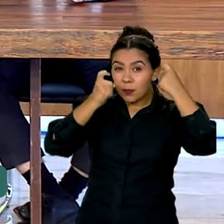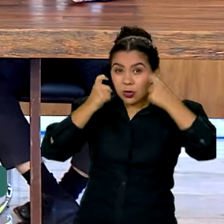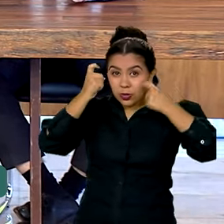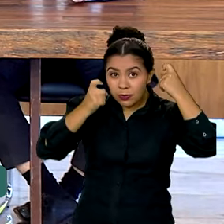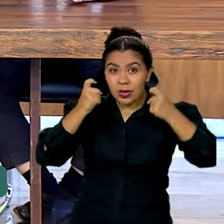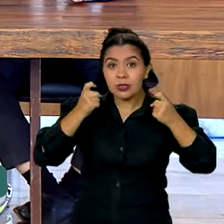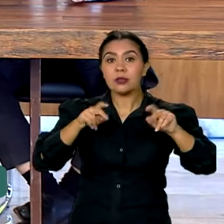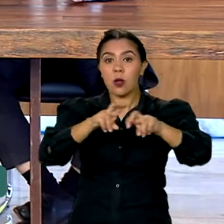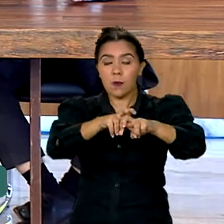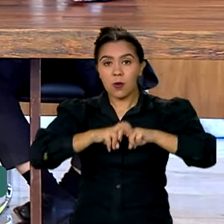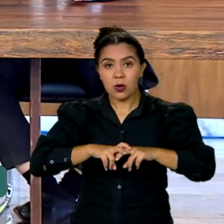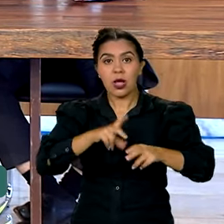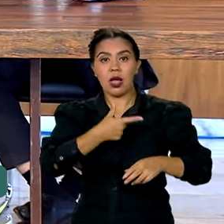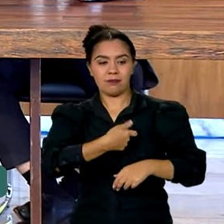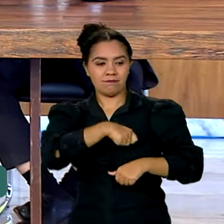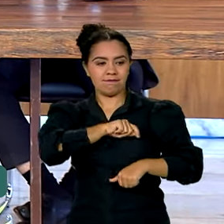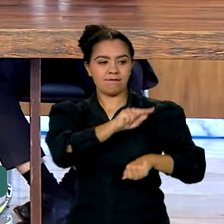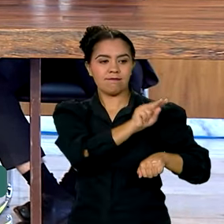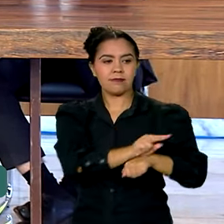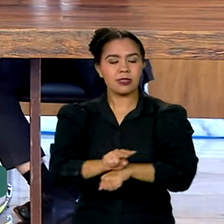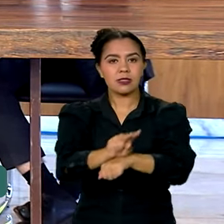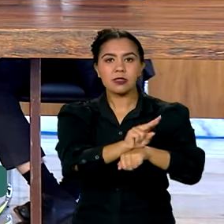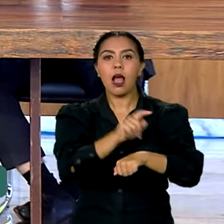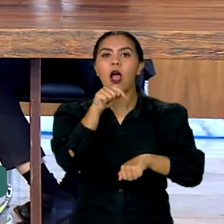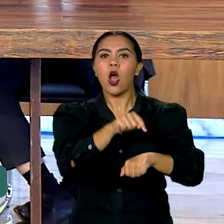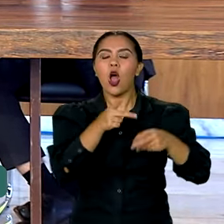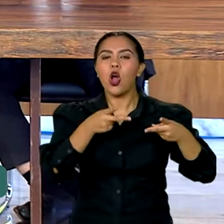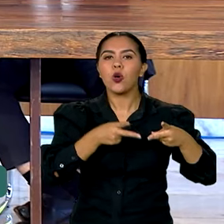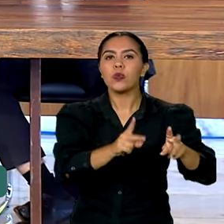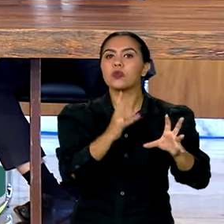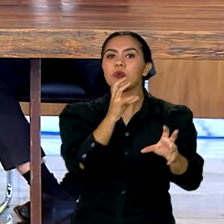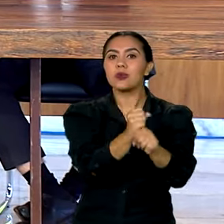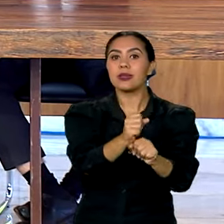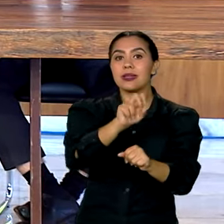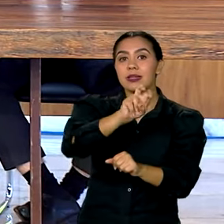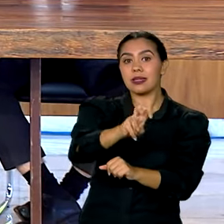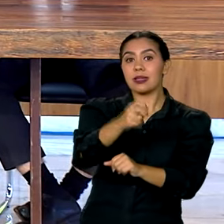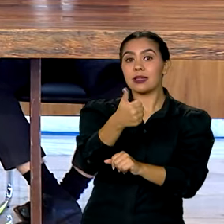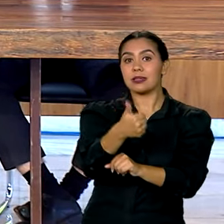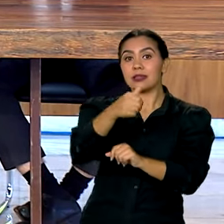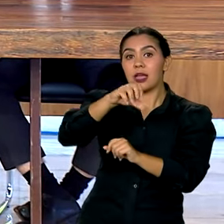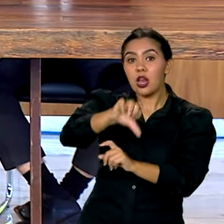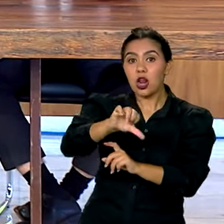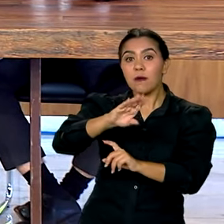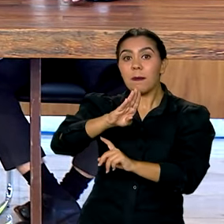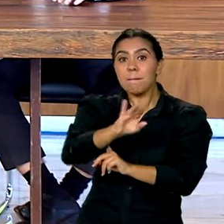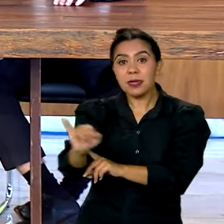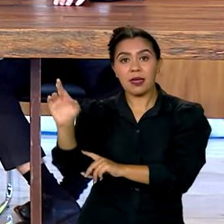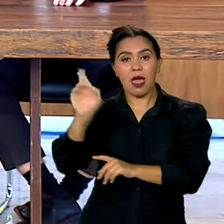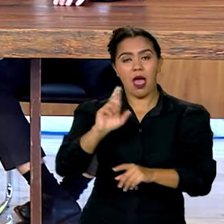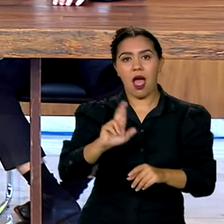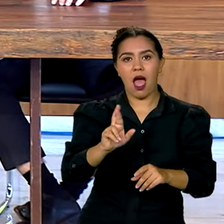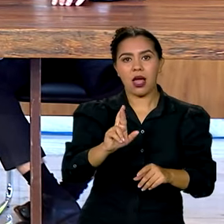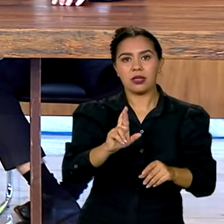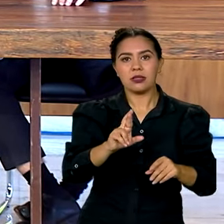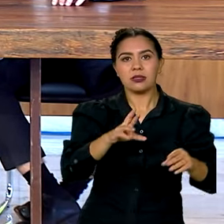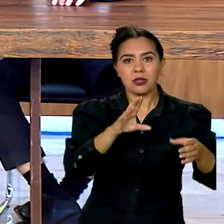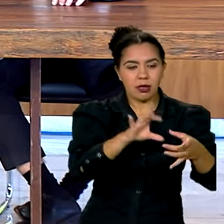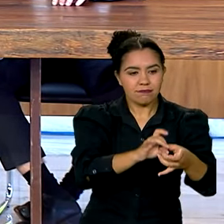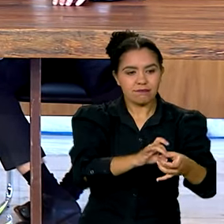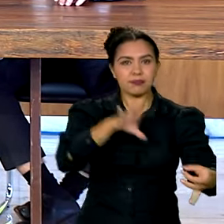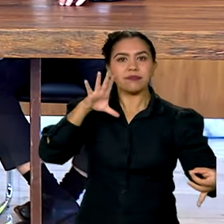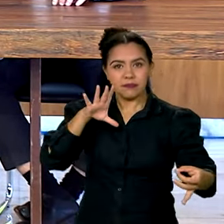fiscais, que continuam num patamar de R$ 519 bilhões, isso em